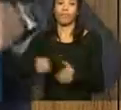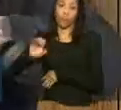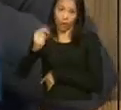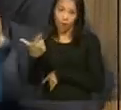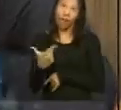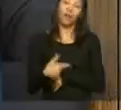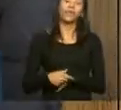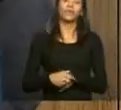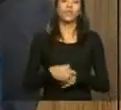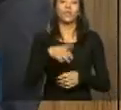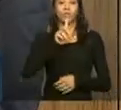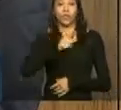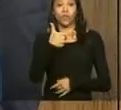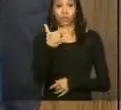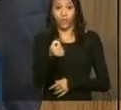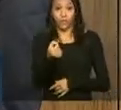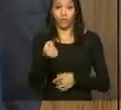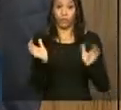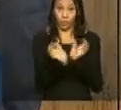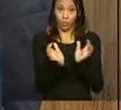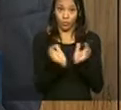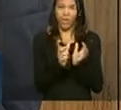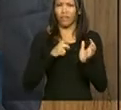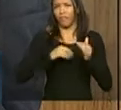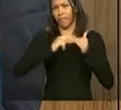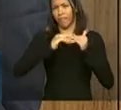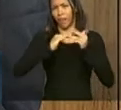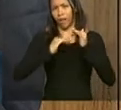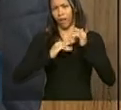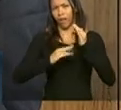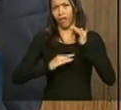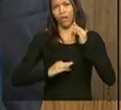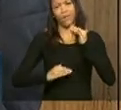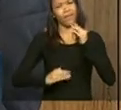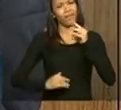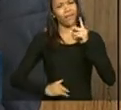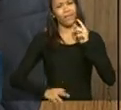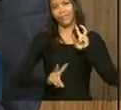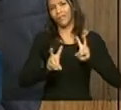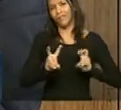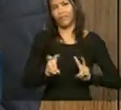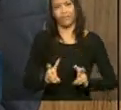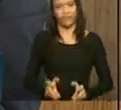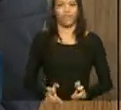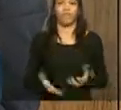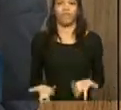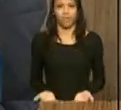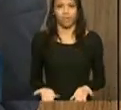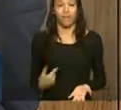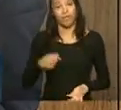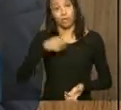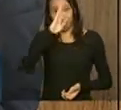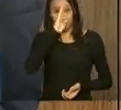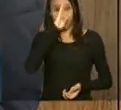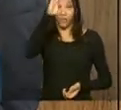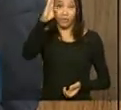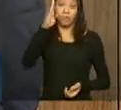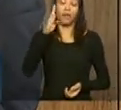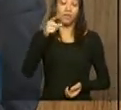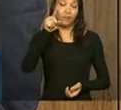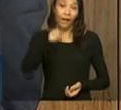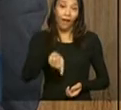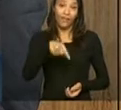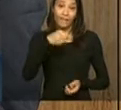grupos de trabalho que funcionam ao longo do ano, mas esses são os resultados principais que se espera que sejam